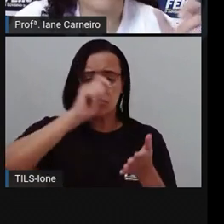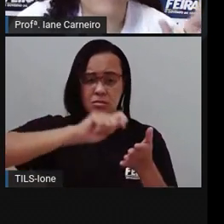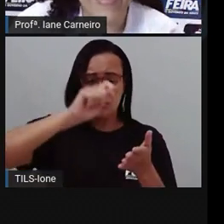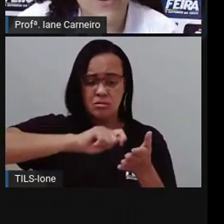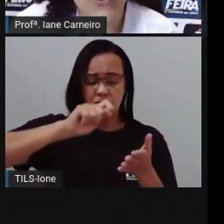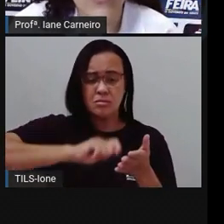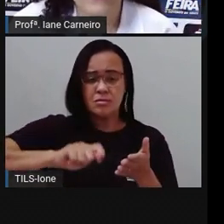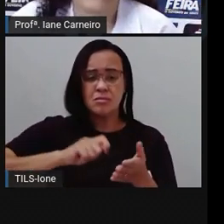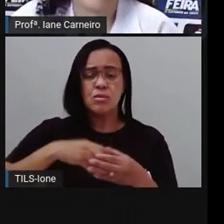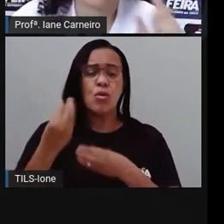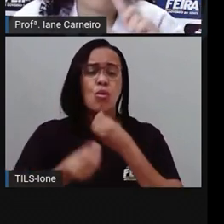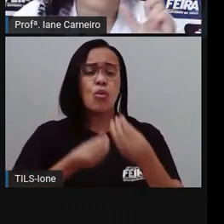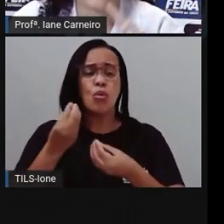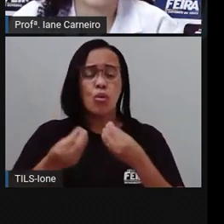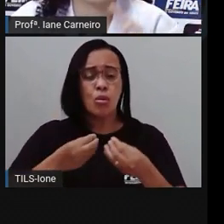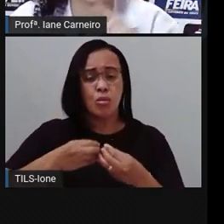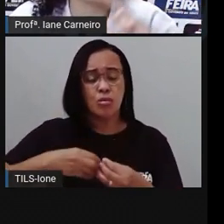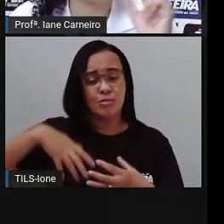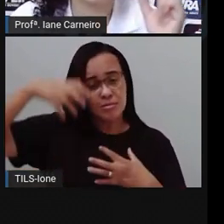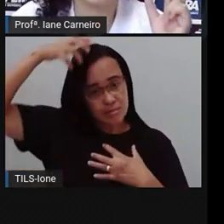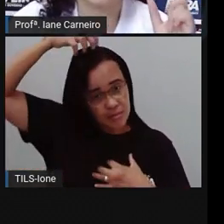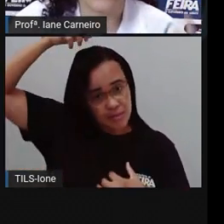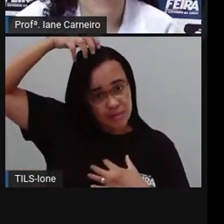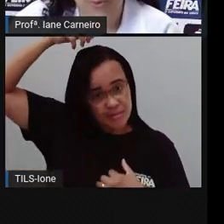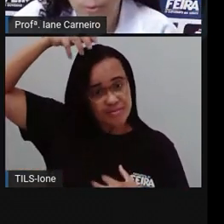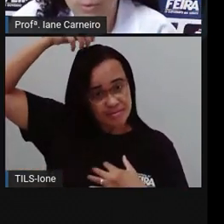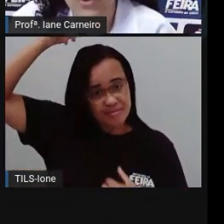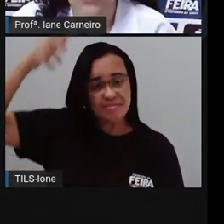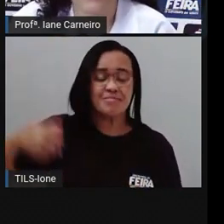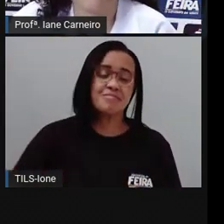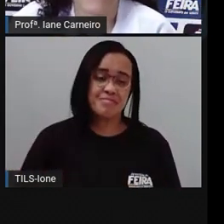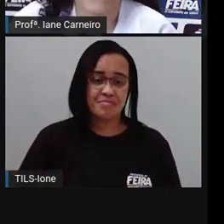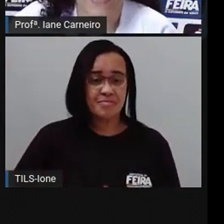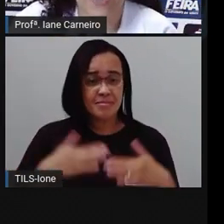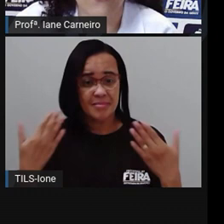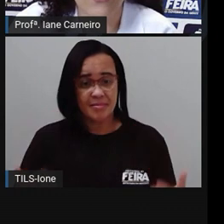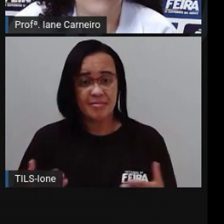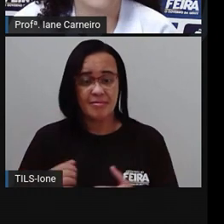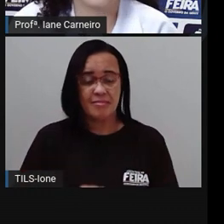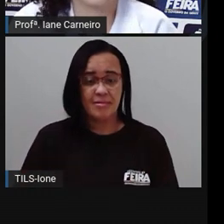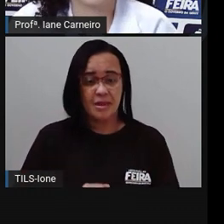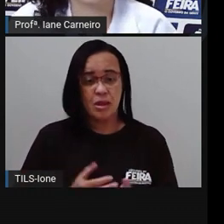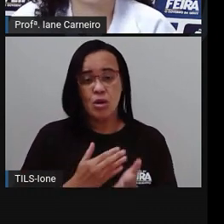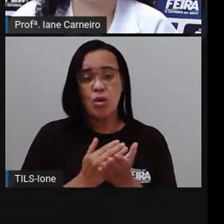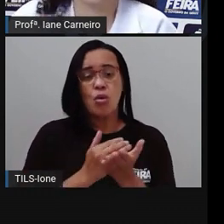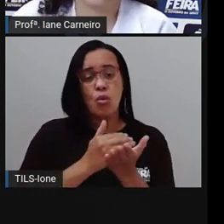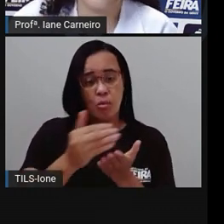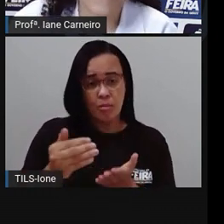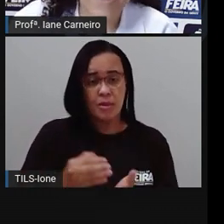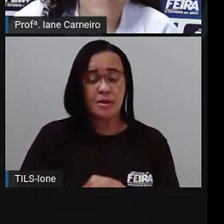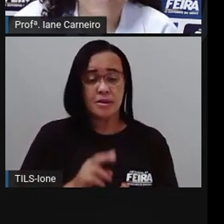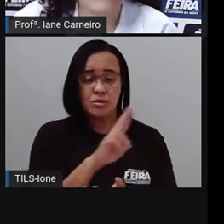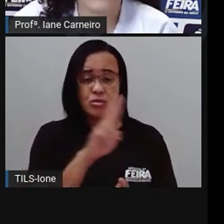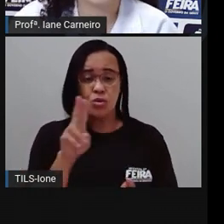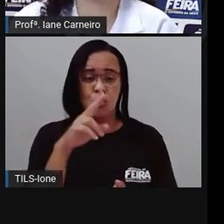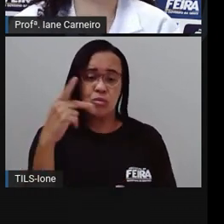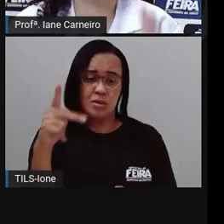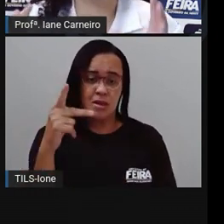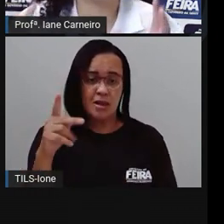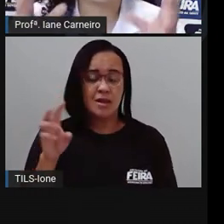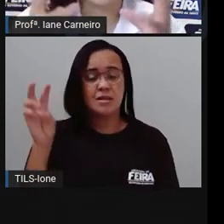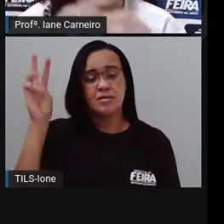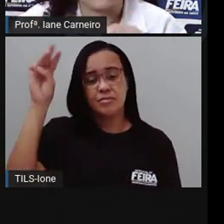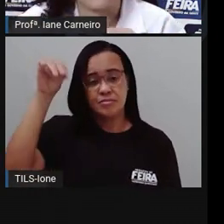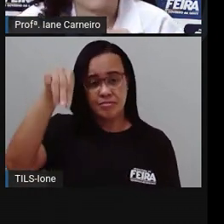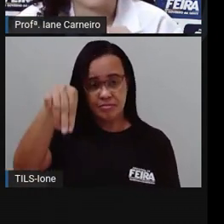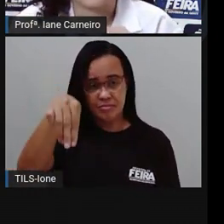macaco, né? Qual é a letra inicial do nome macaco? É a letra me, né, e aí a gente